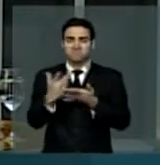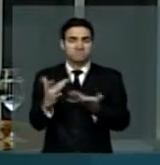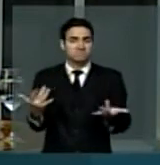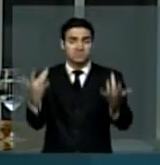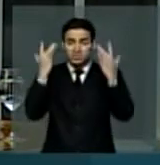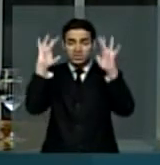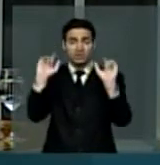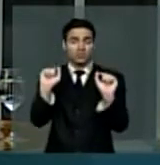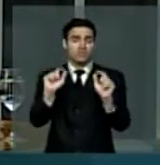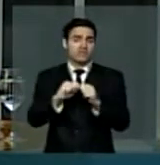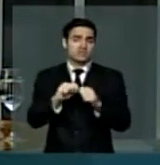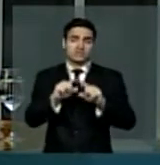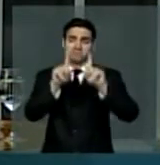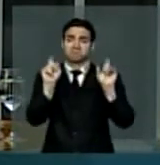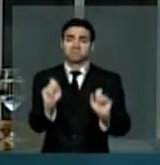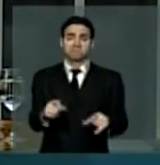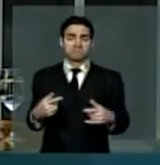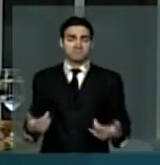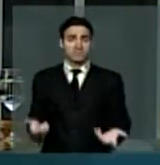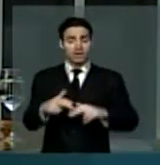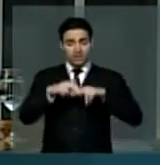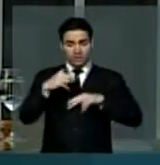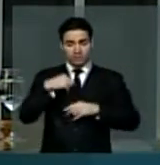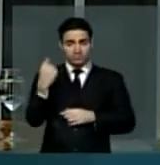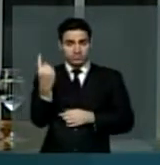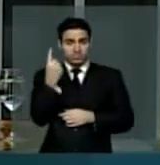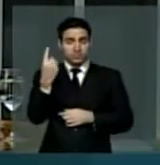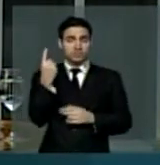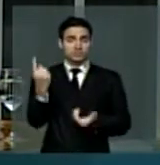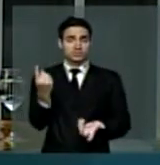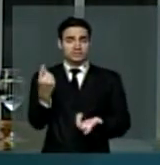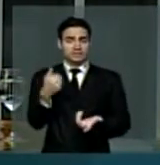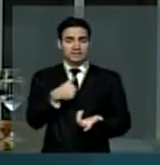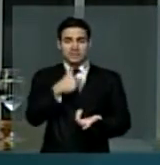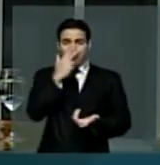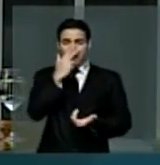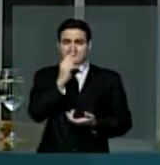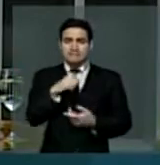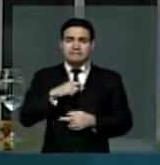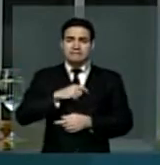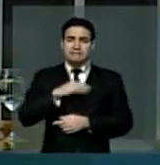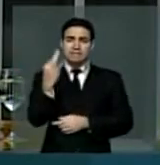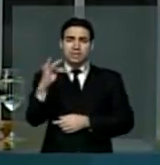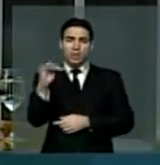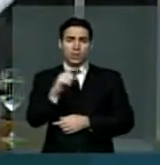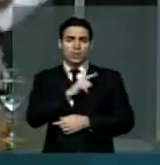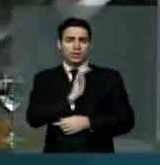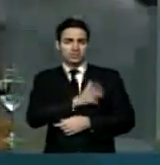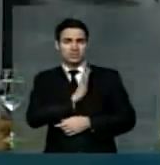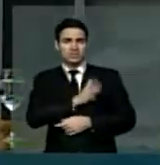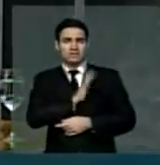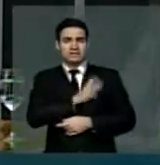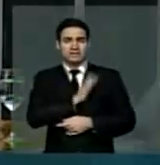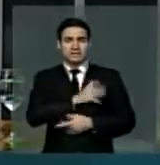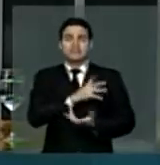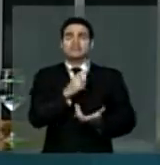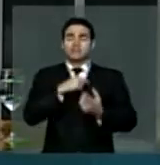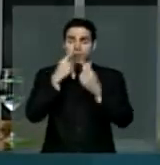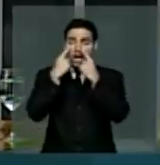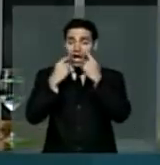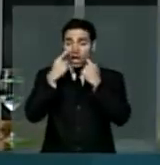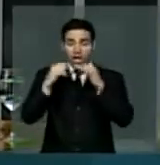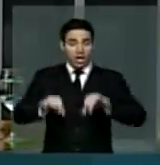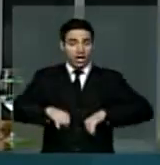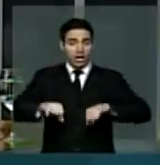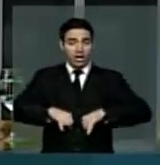sou eu sozinho e esse nó no peito, já desfeito em lágrimas que eu